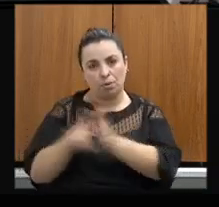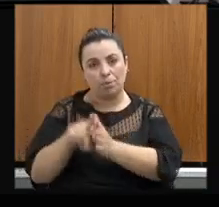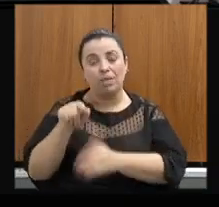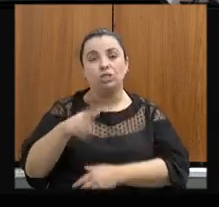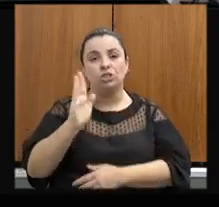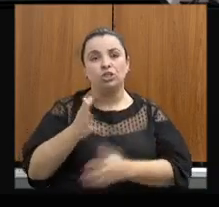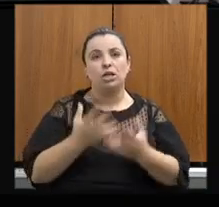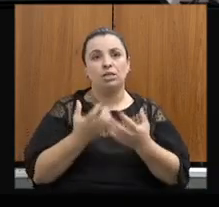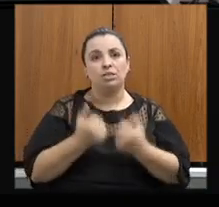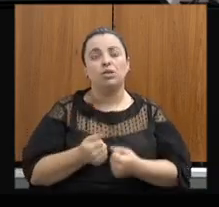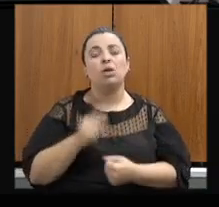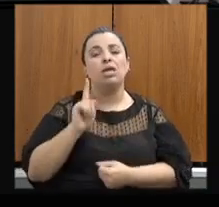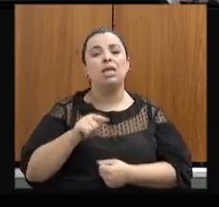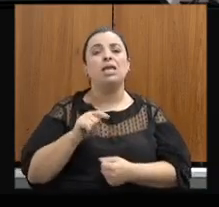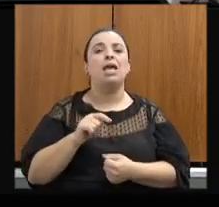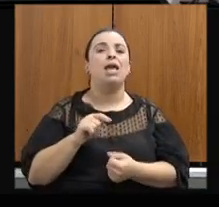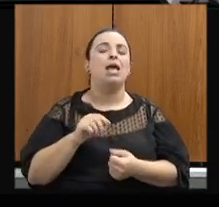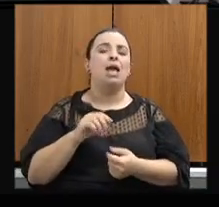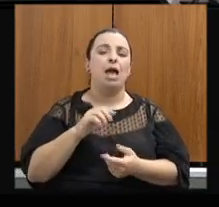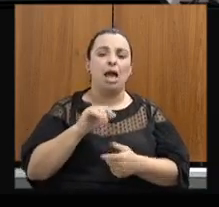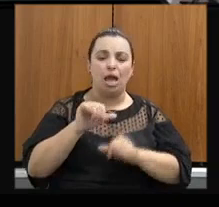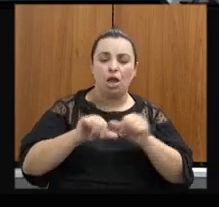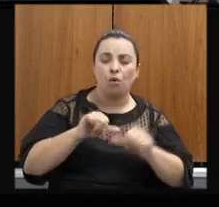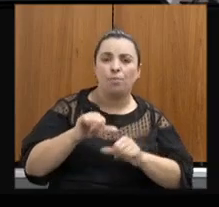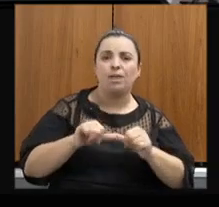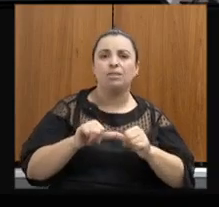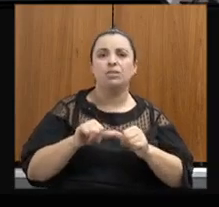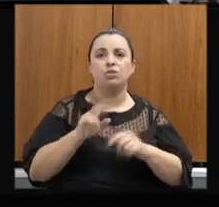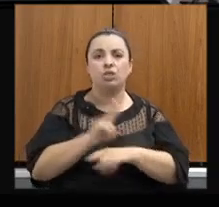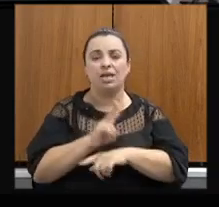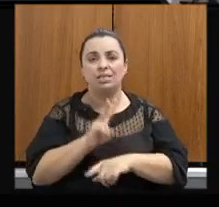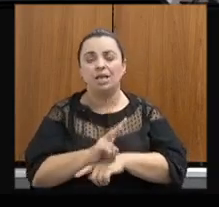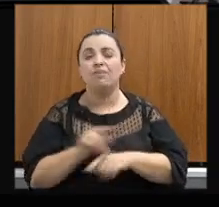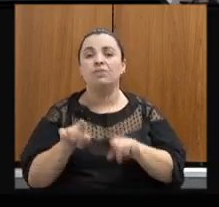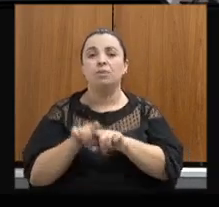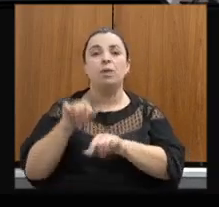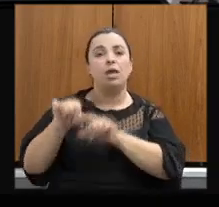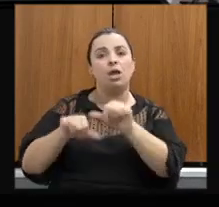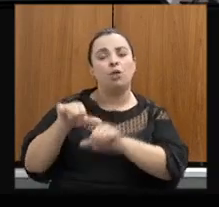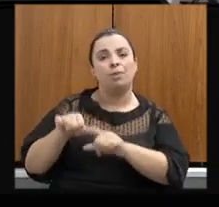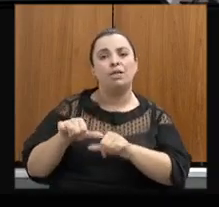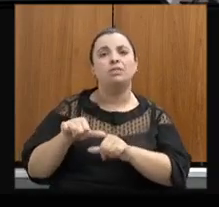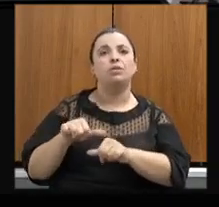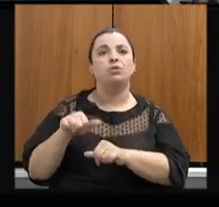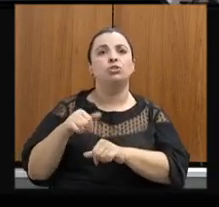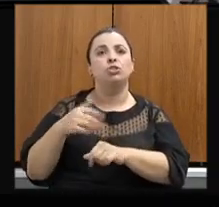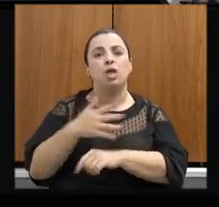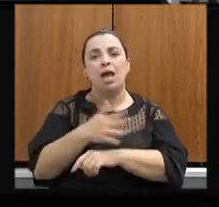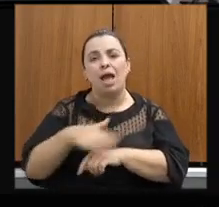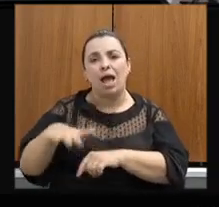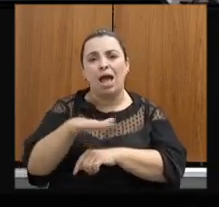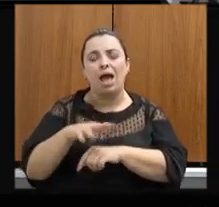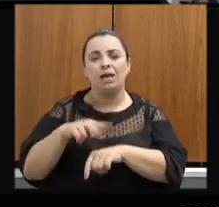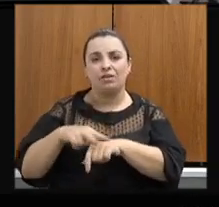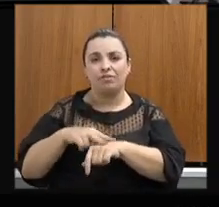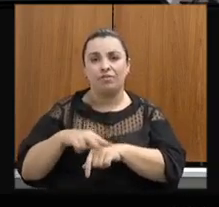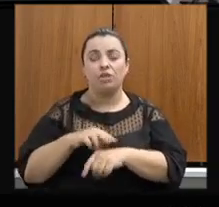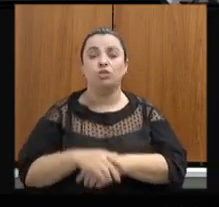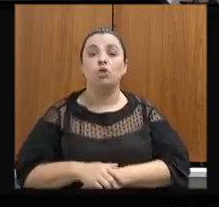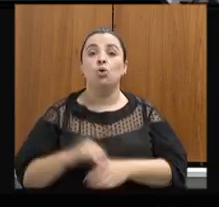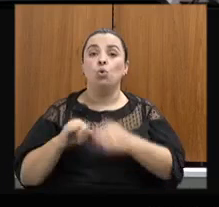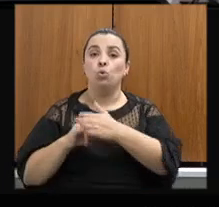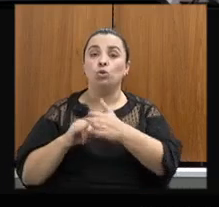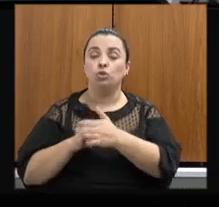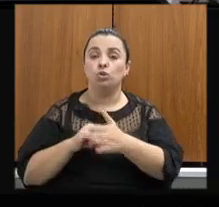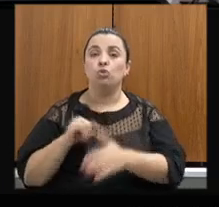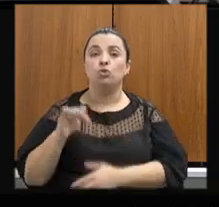recuperação de reservas legais nas propriedades rurais do Estado de Minas Gerais. Atualmente, o Instituto Estadual de Florestas está nesse processo de sensibilização para